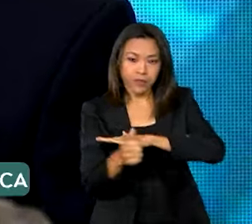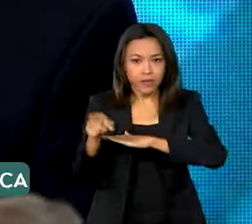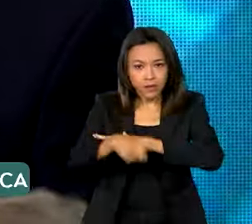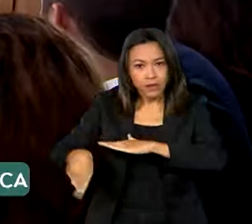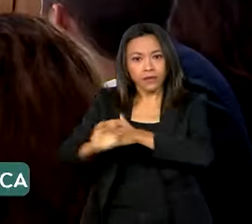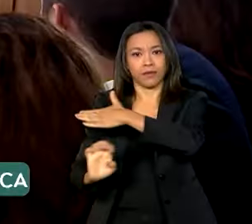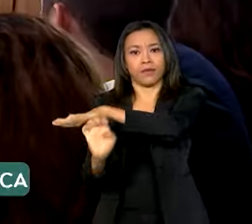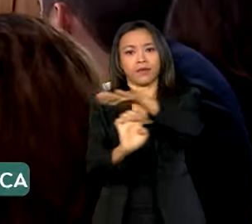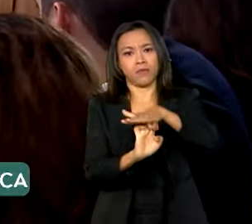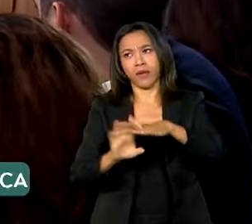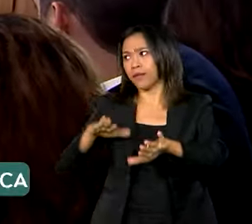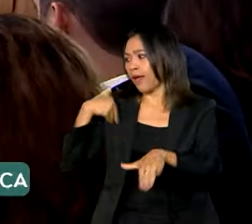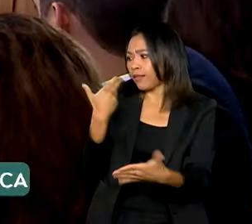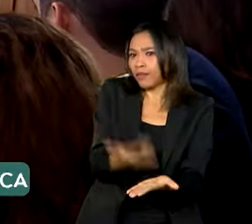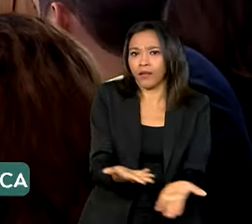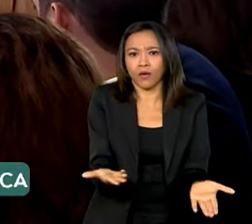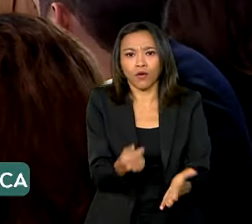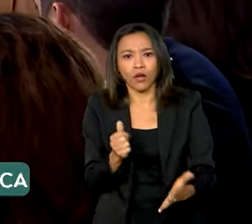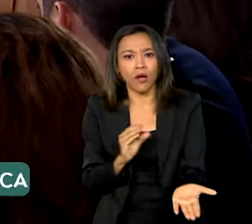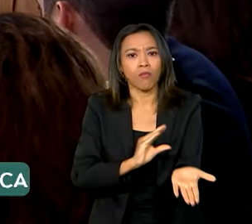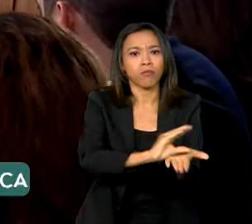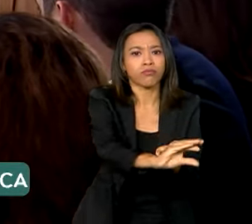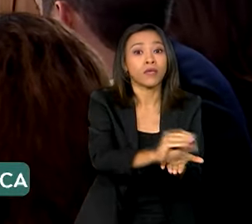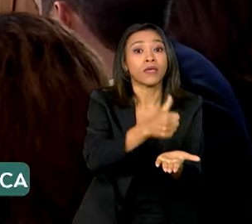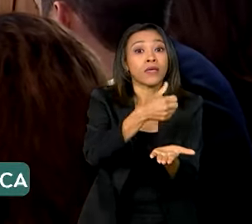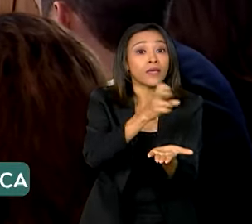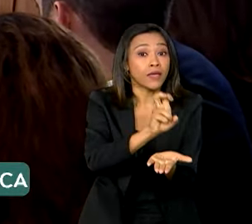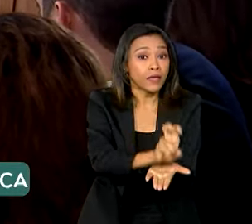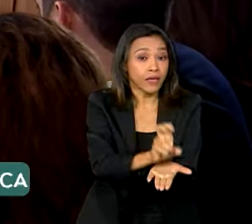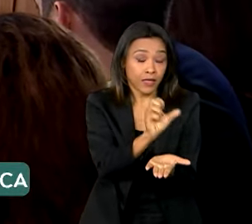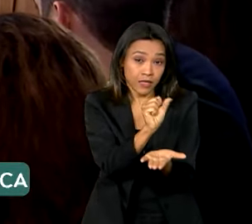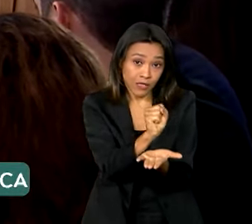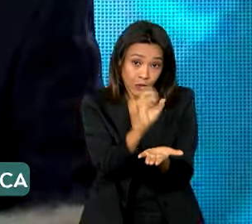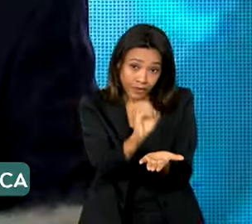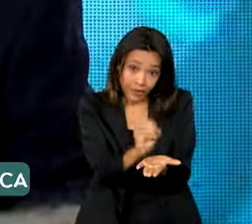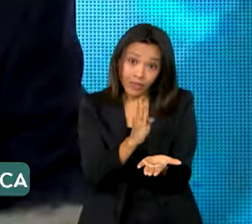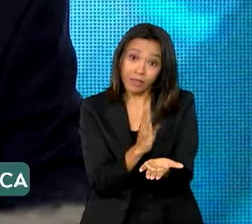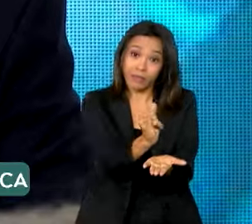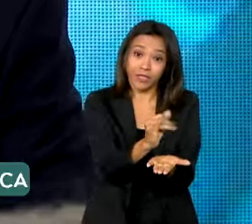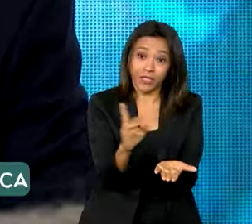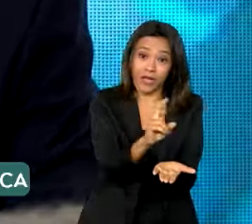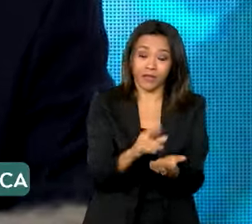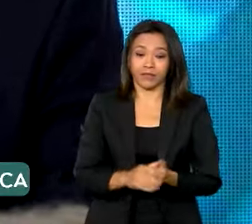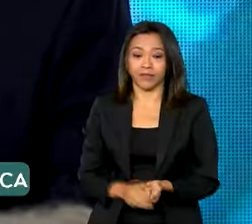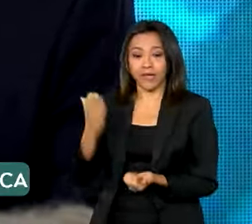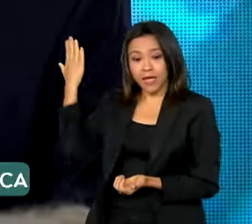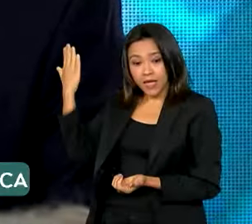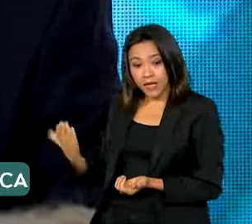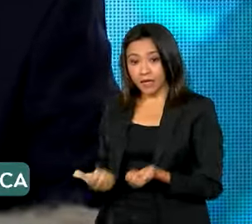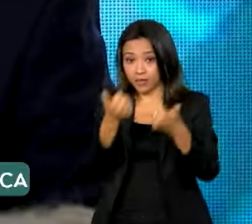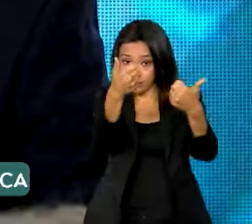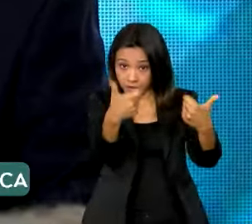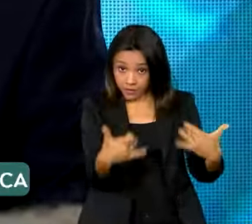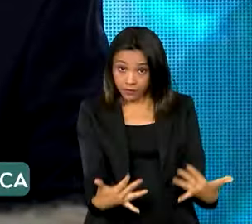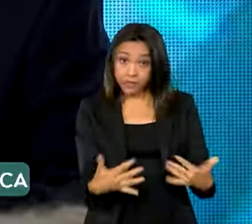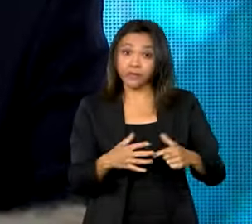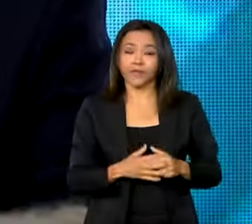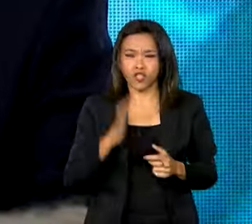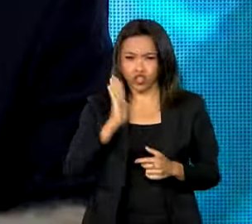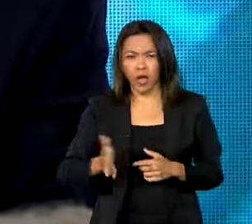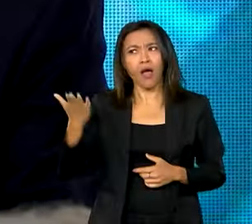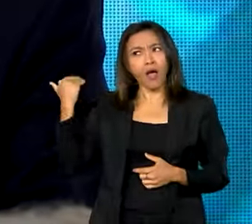anunciados, até agora, mais de R$ 580 bilhões. Já anunciados, nós temos